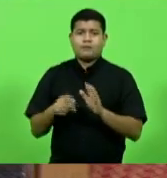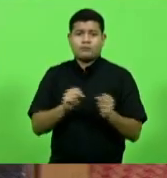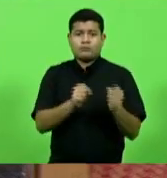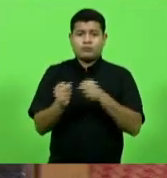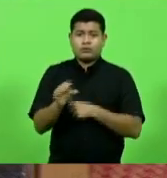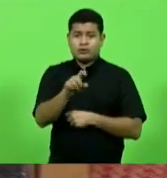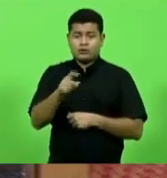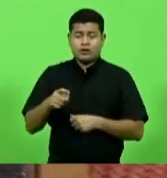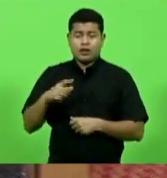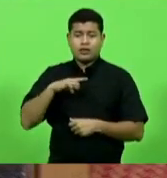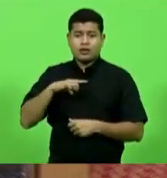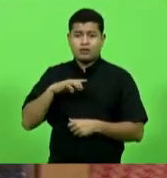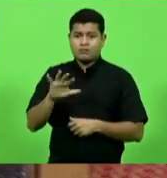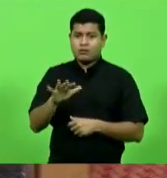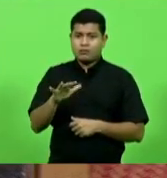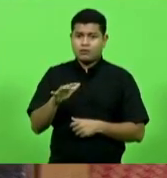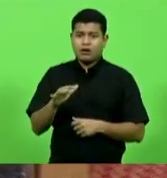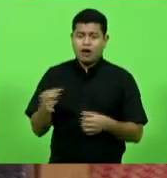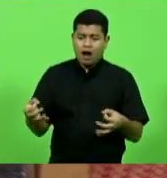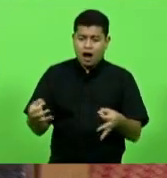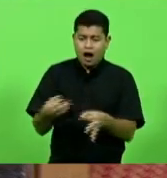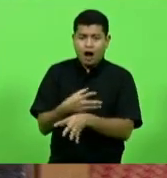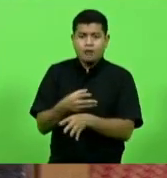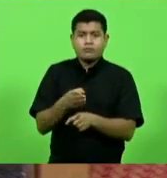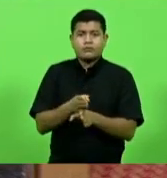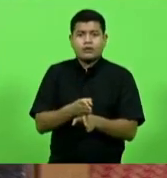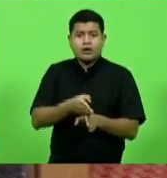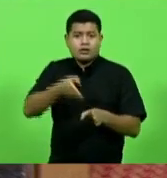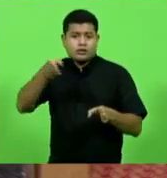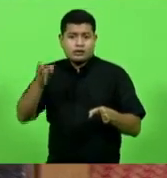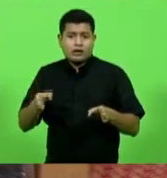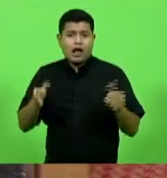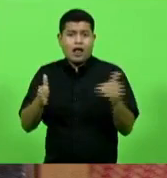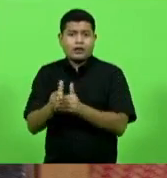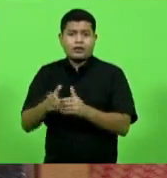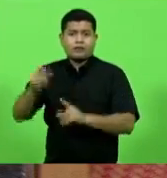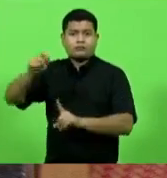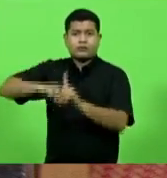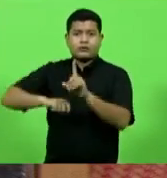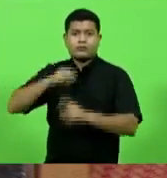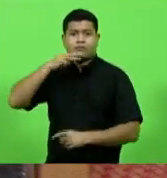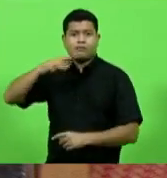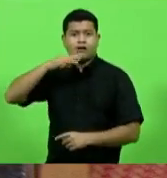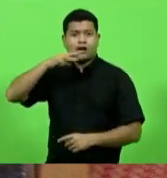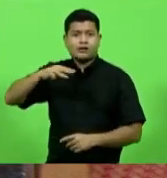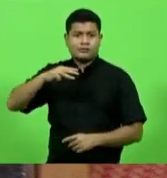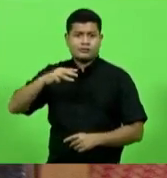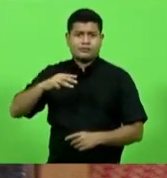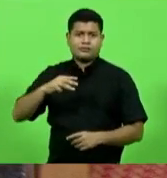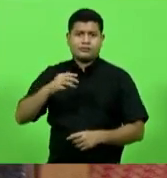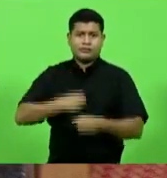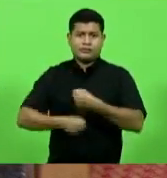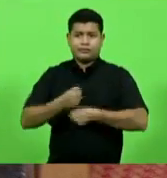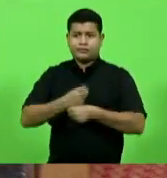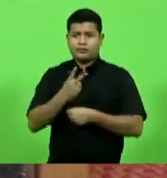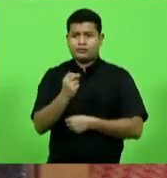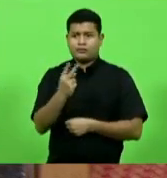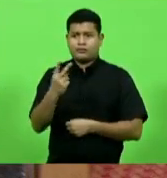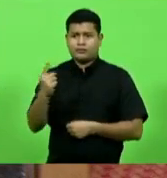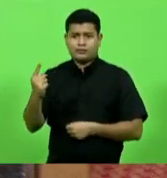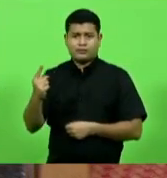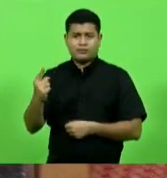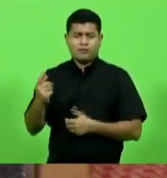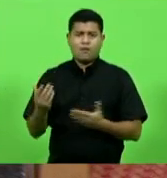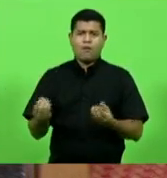previsão de conclusão para março do presente ano ora o ministro Arcísio esteve em